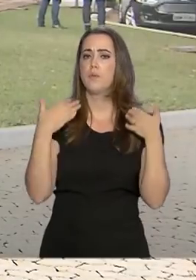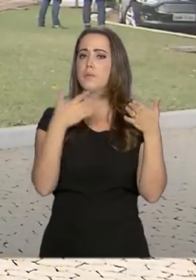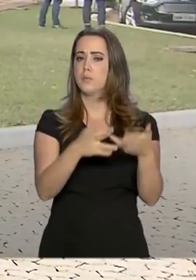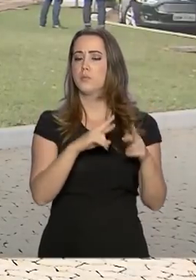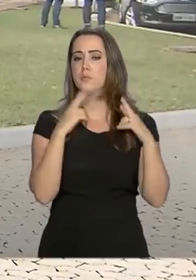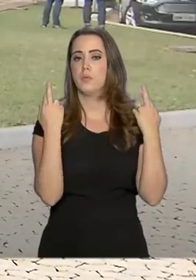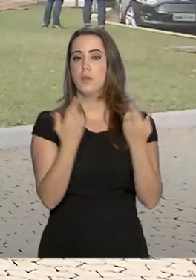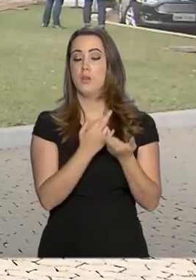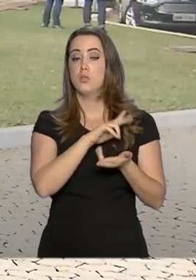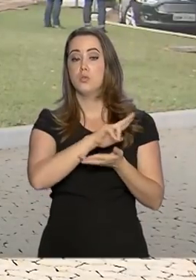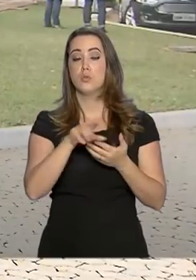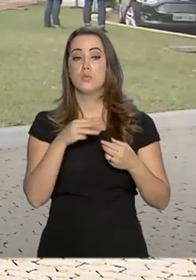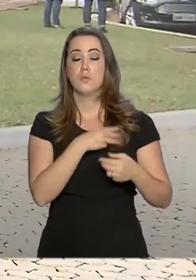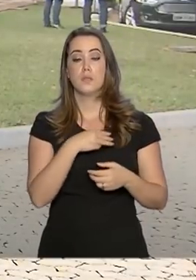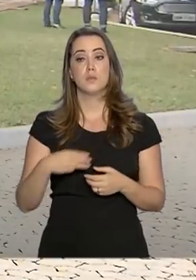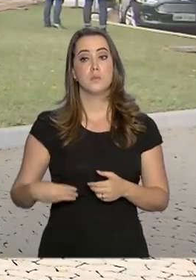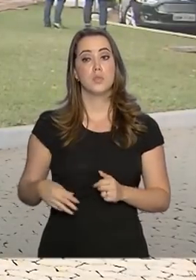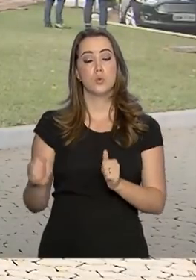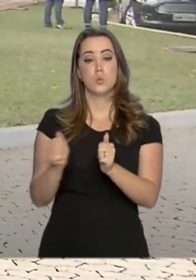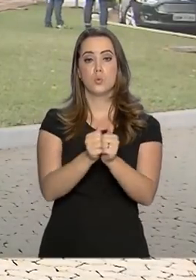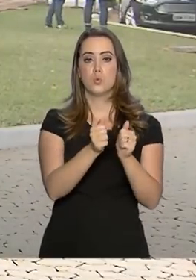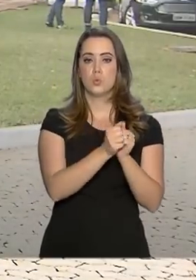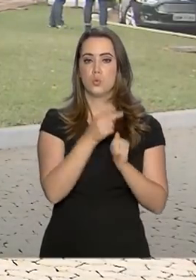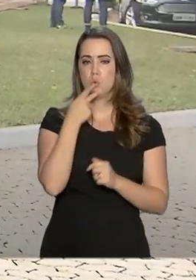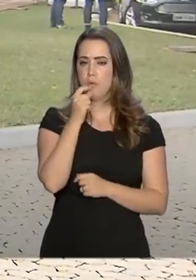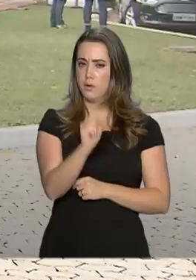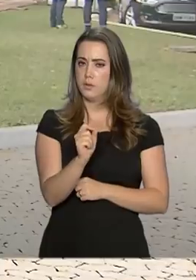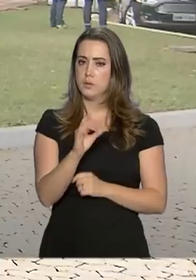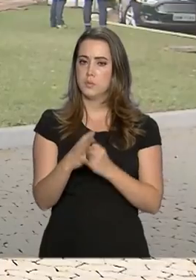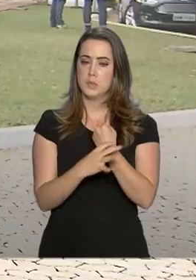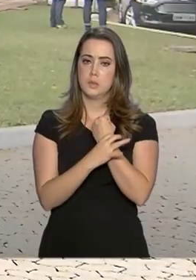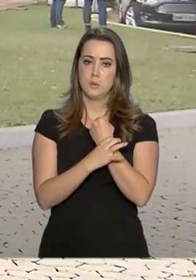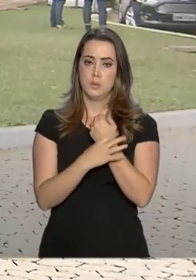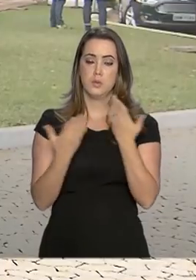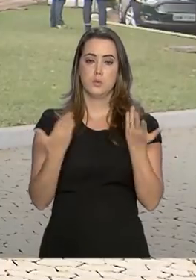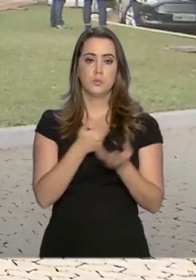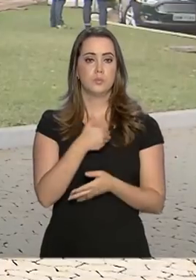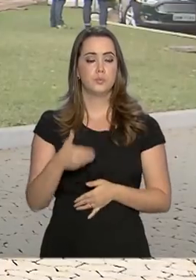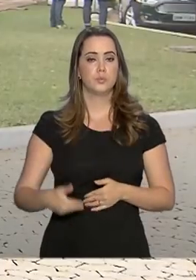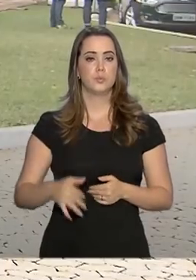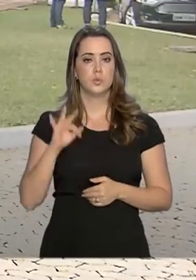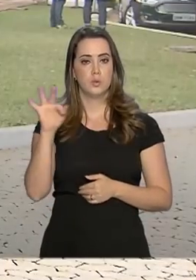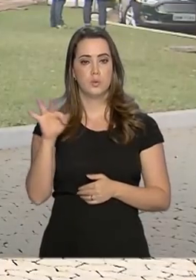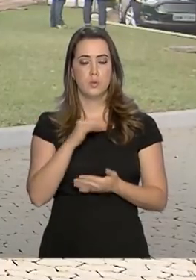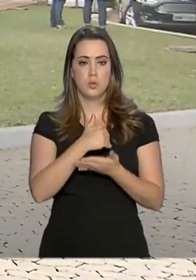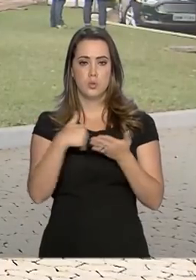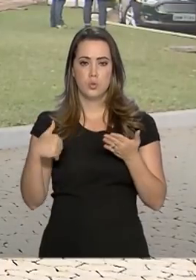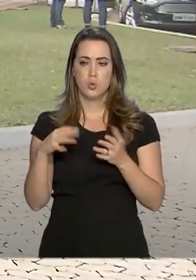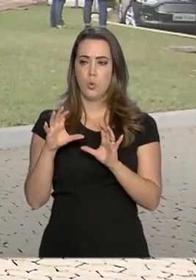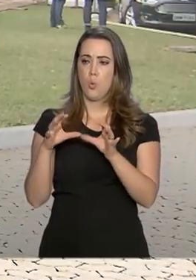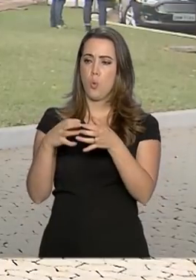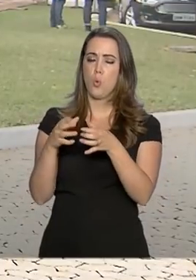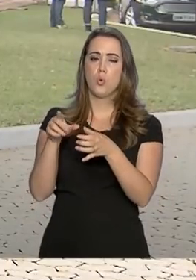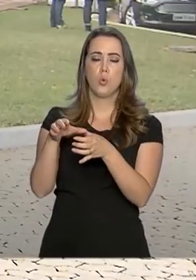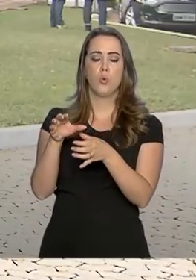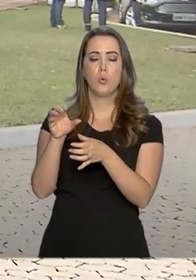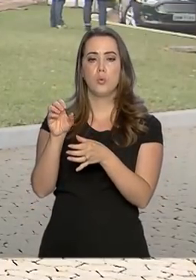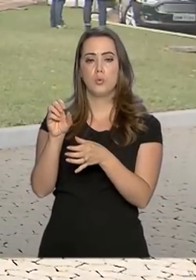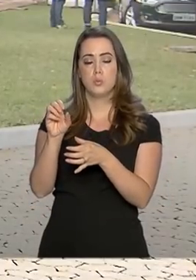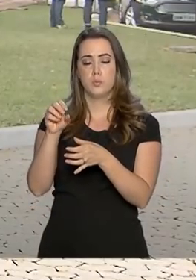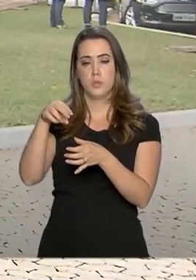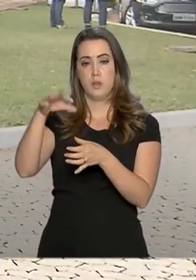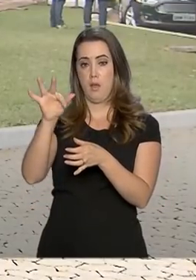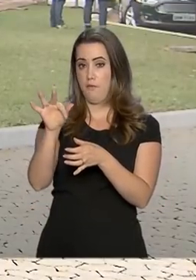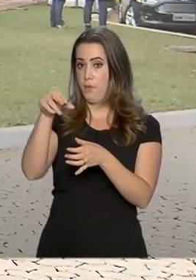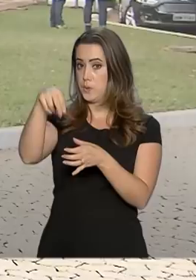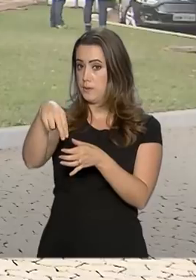ministros que você citou E olha, falando sobre segurança pública Hoje o governo federal decidiu retirar os homens da Força Nacional de Segurança do Estado